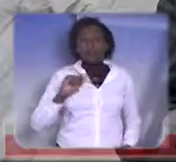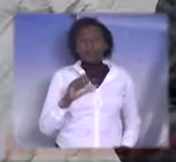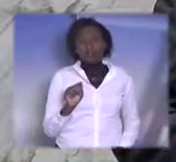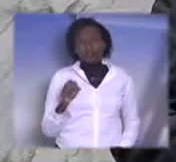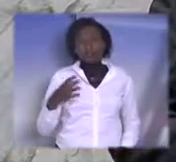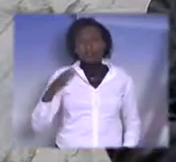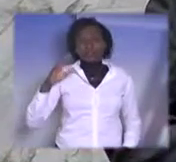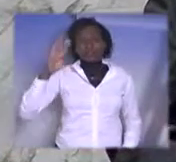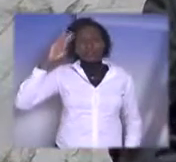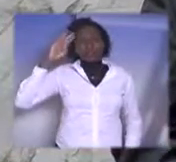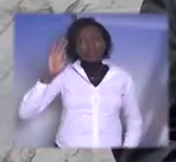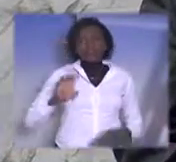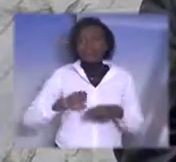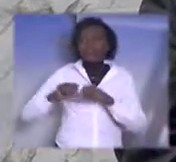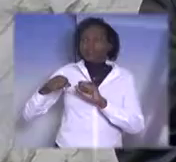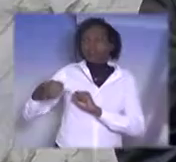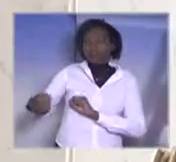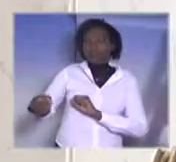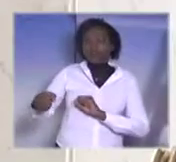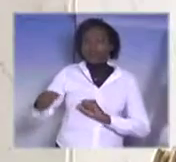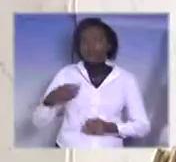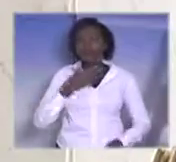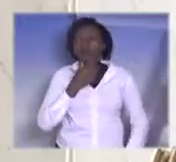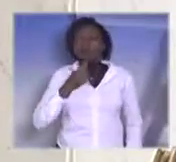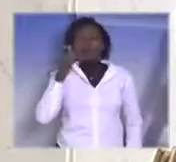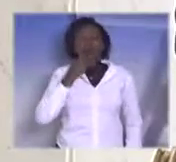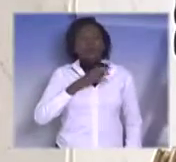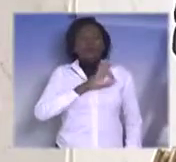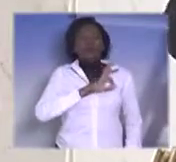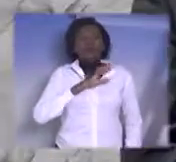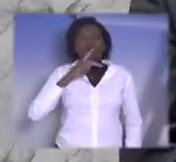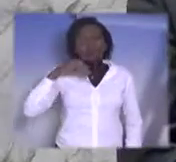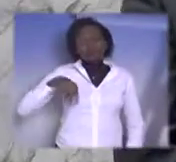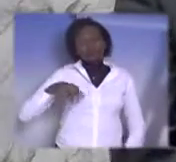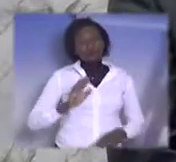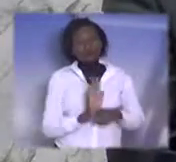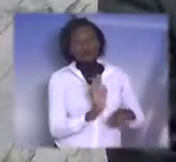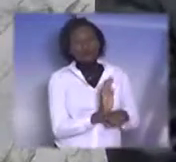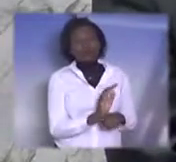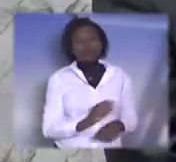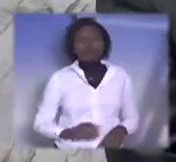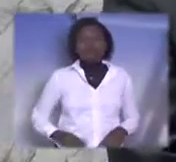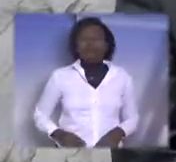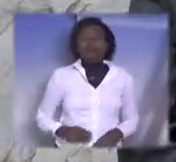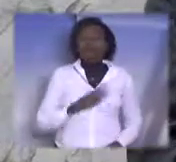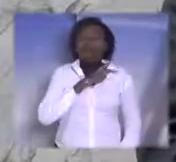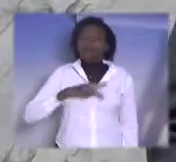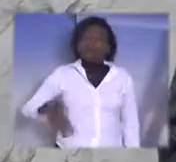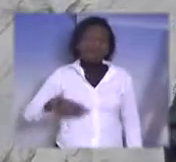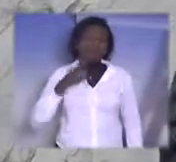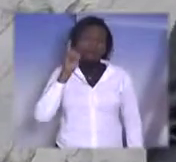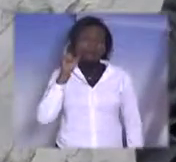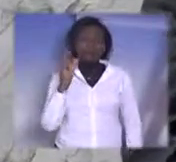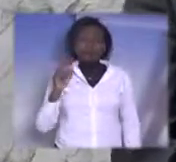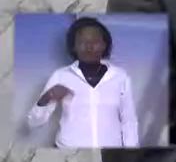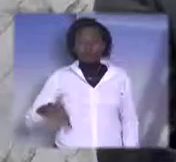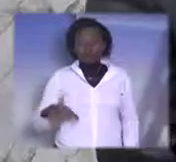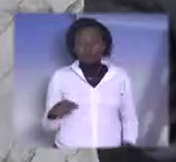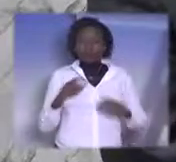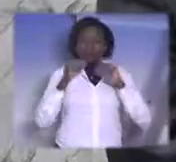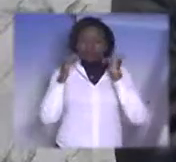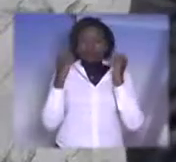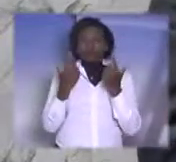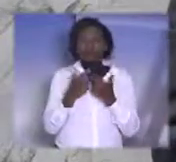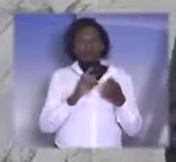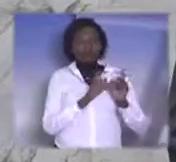da nossa Polícia Militar. Sr. Presidente, queria só fazer ciência à casa, ontem nós tivemos uma reunião, aqui presidida